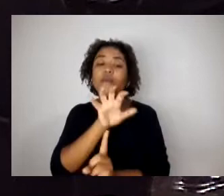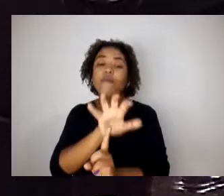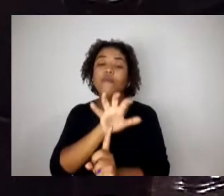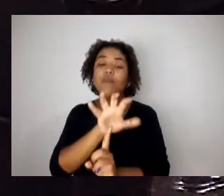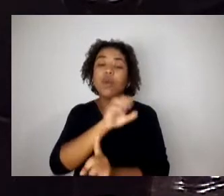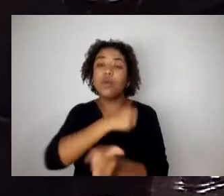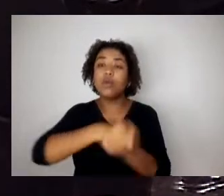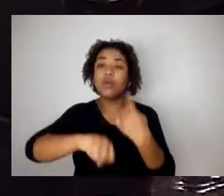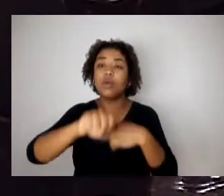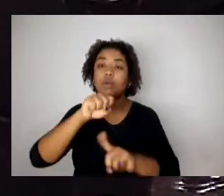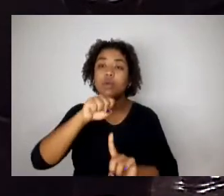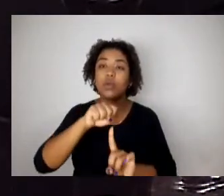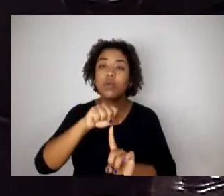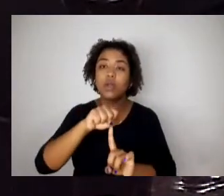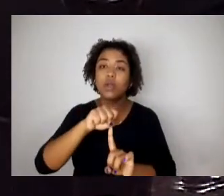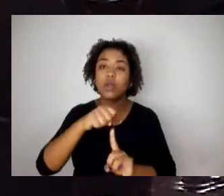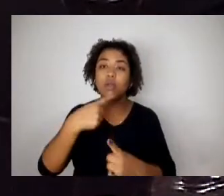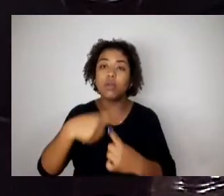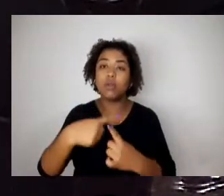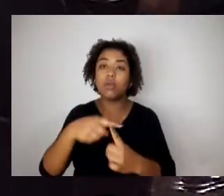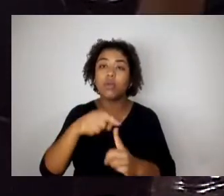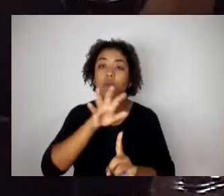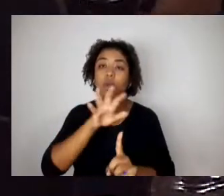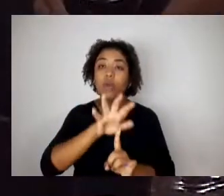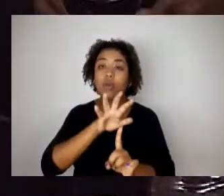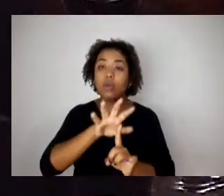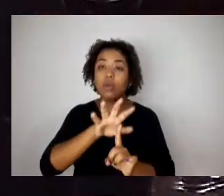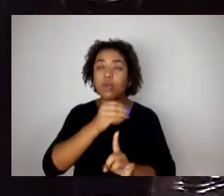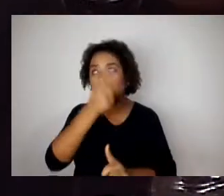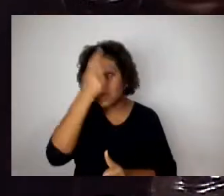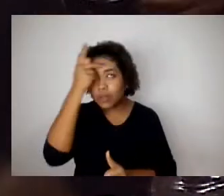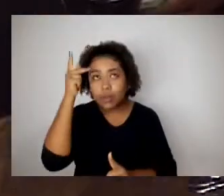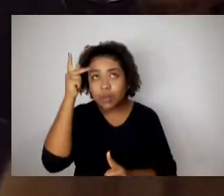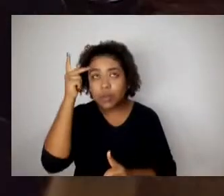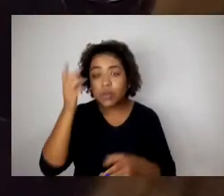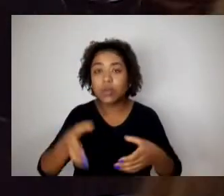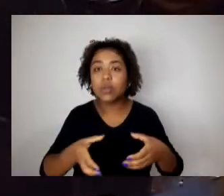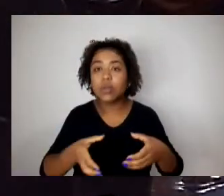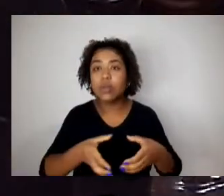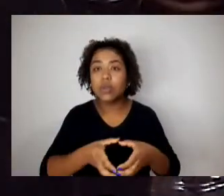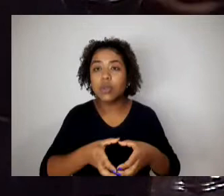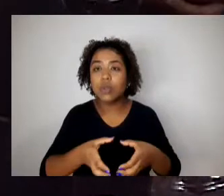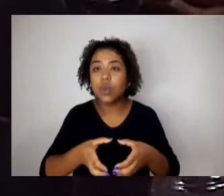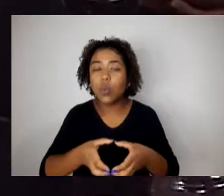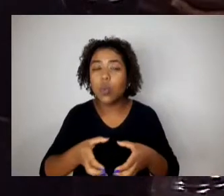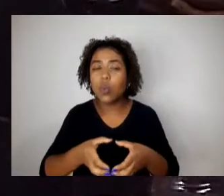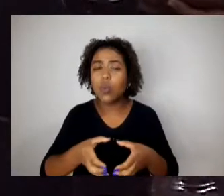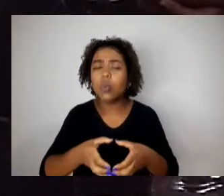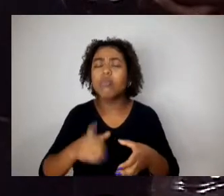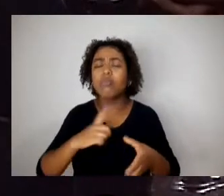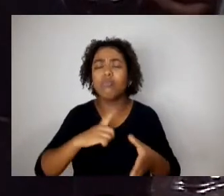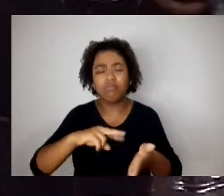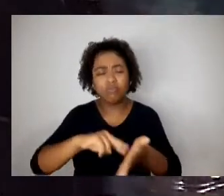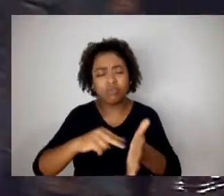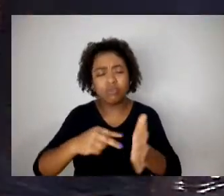pessoas, um grupo muito significativo de pessoas, além da categoria profissional dos professores. Então,